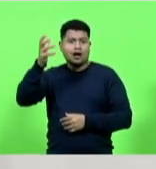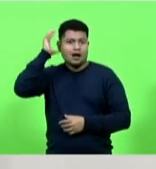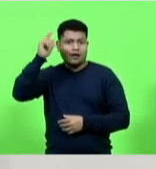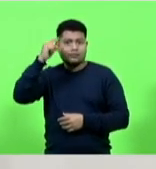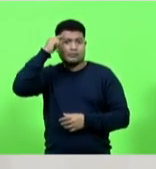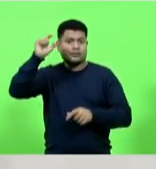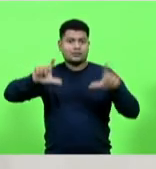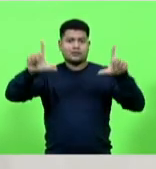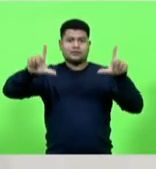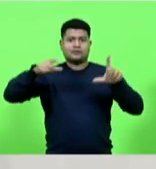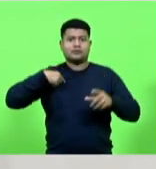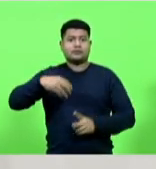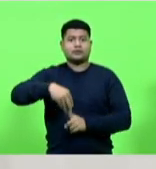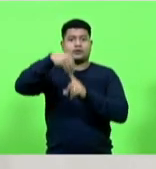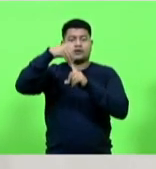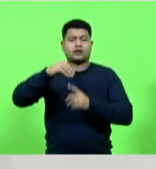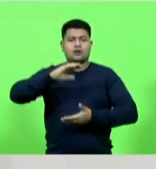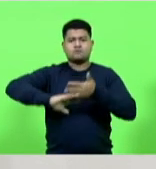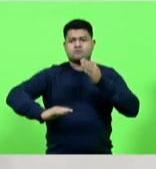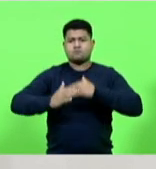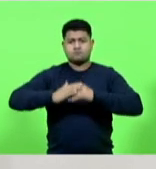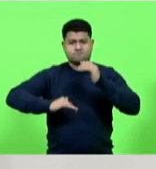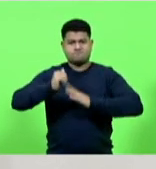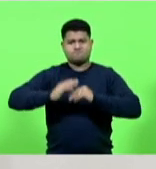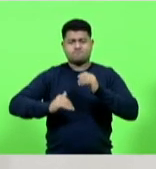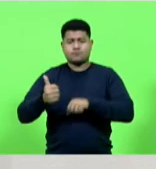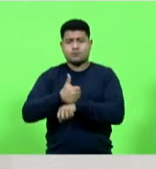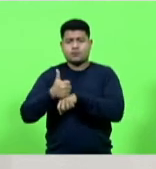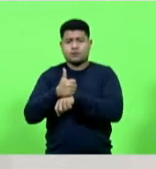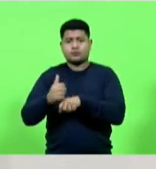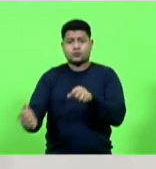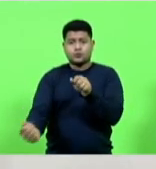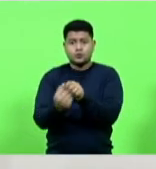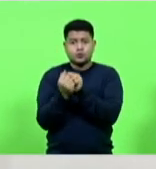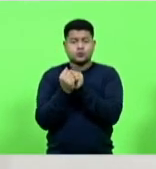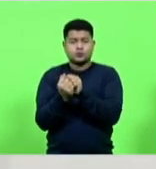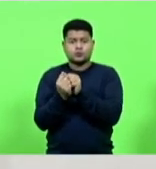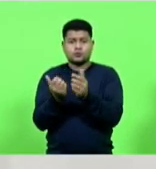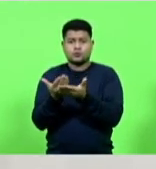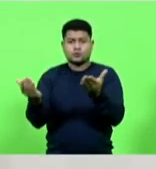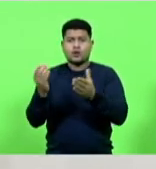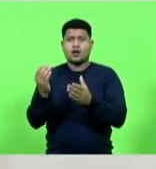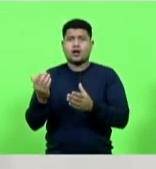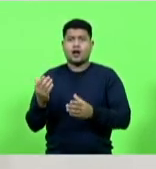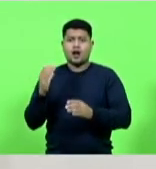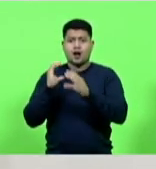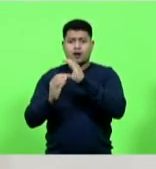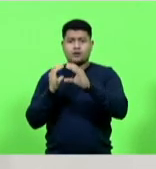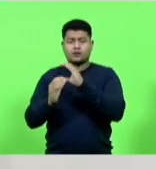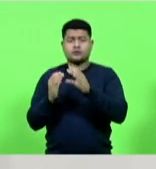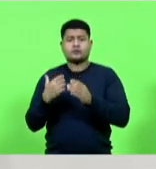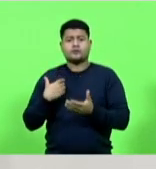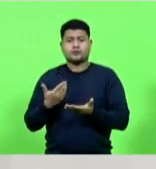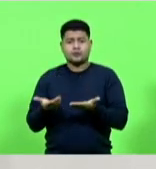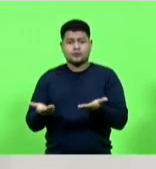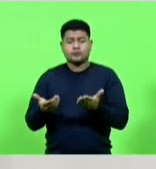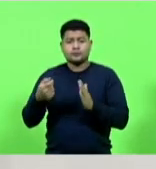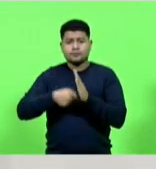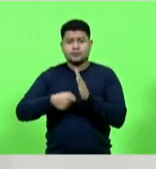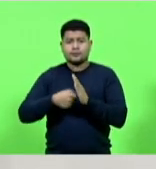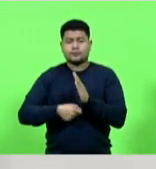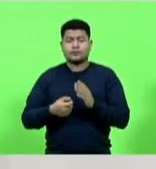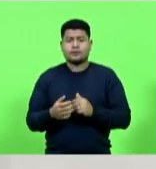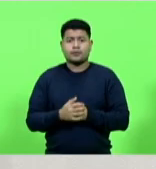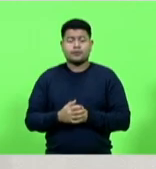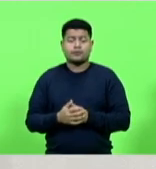atuação dos demais profissionais que estavam junto com nossos comunicadores na linha de frente do combate à pandemia e